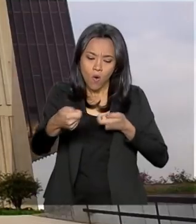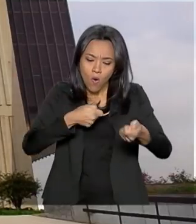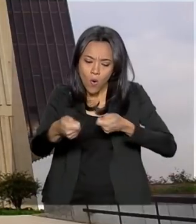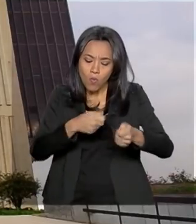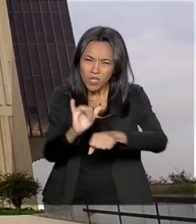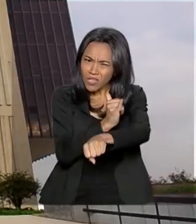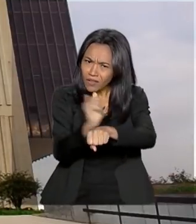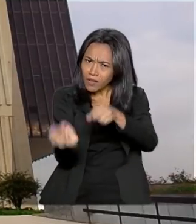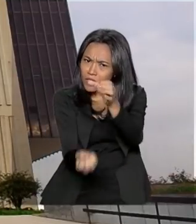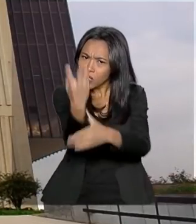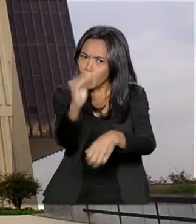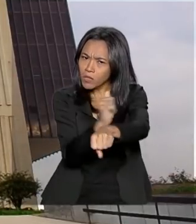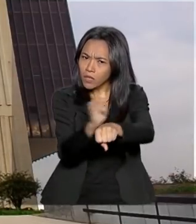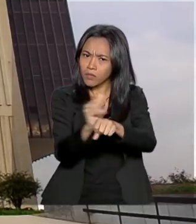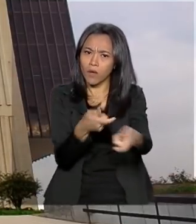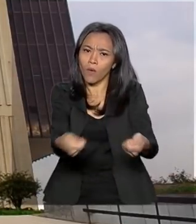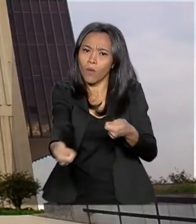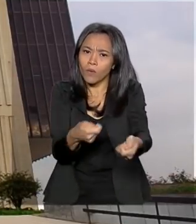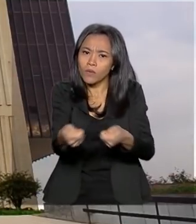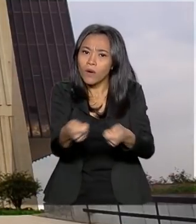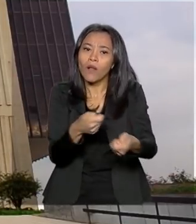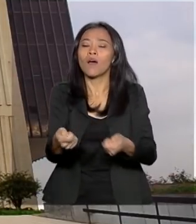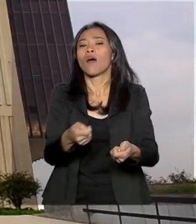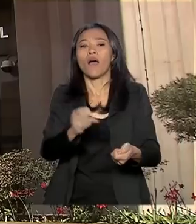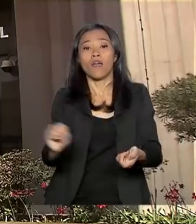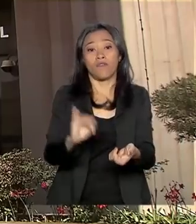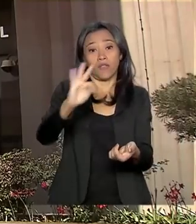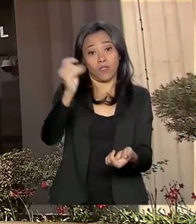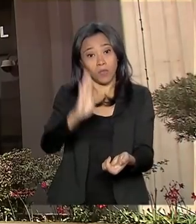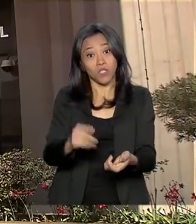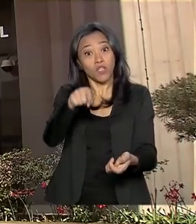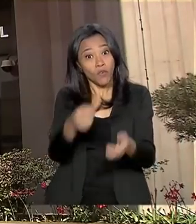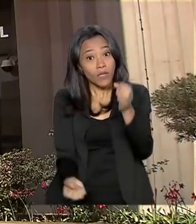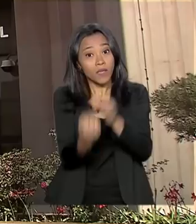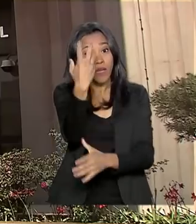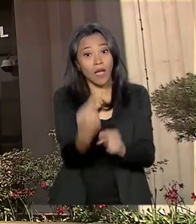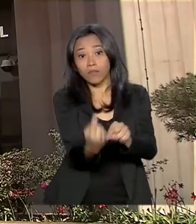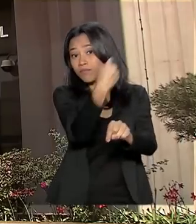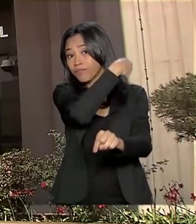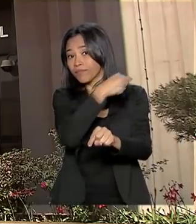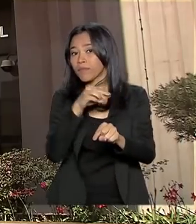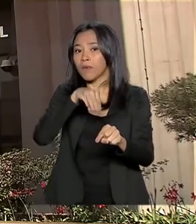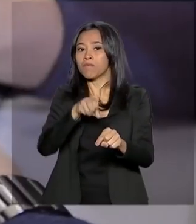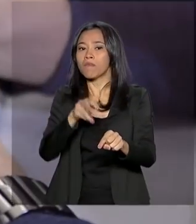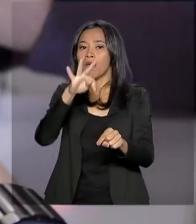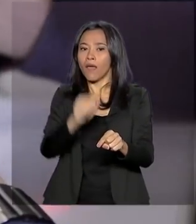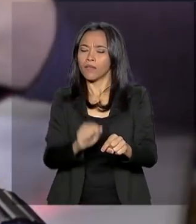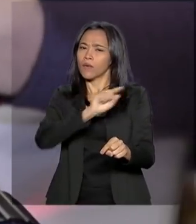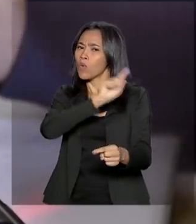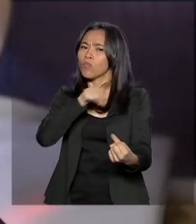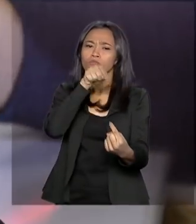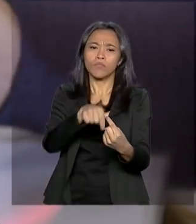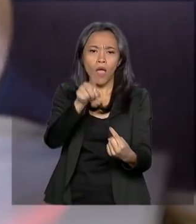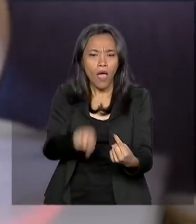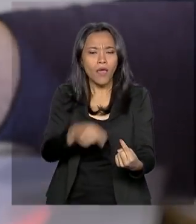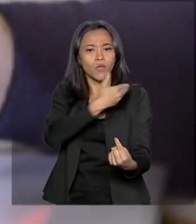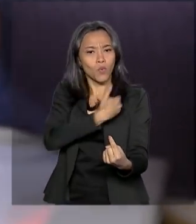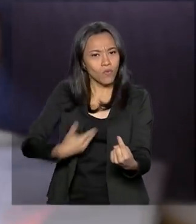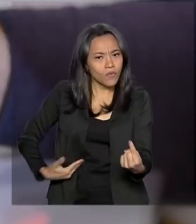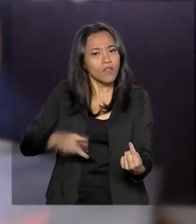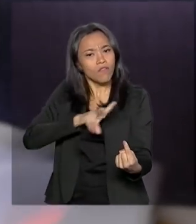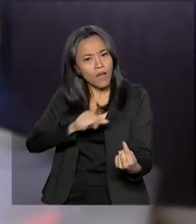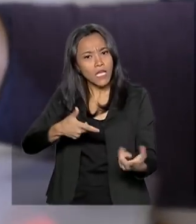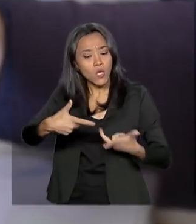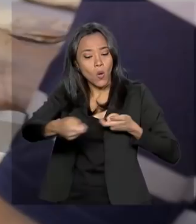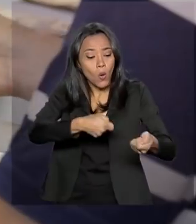Naquele dia, foi criado o sistema de metas de inflação. Na prática, é um compromisso do governo de que não deixará a inflação